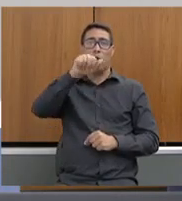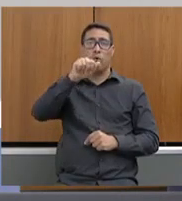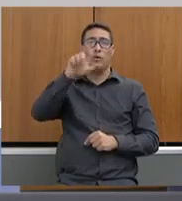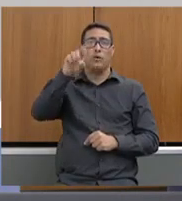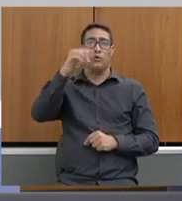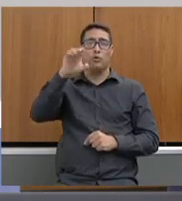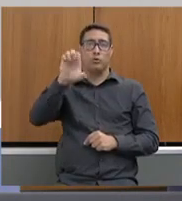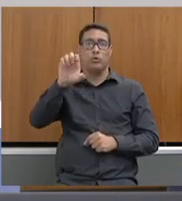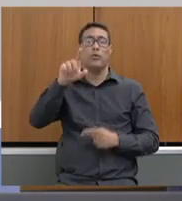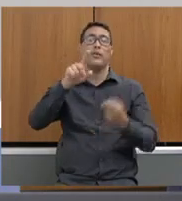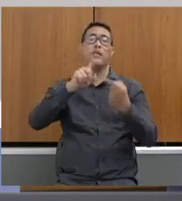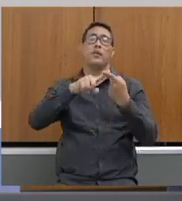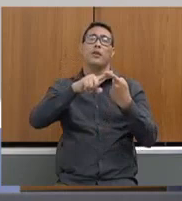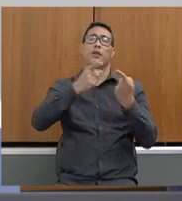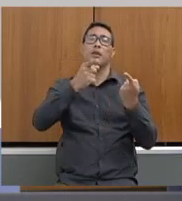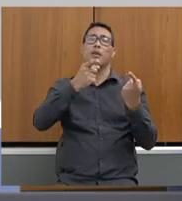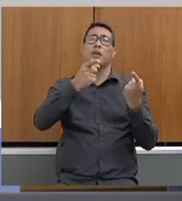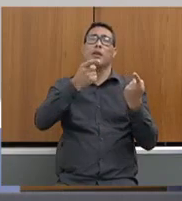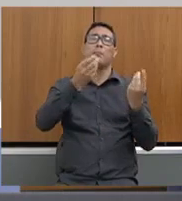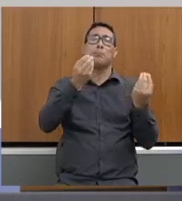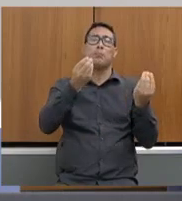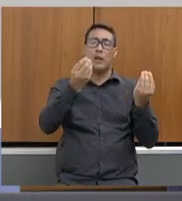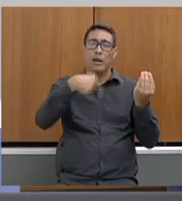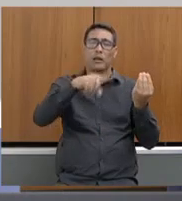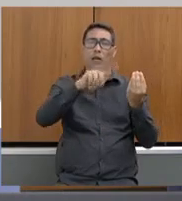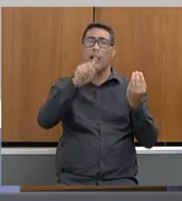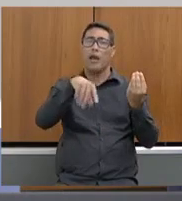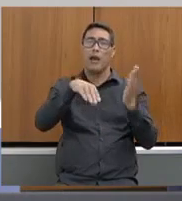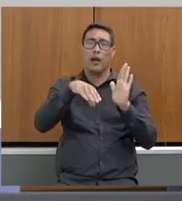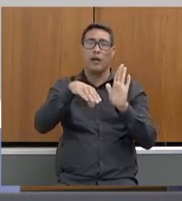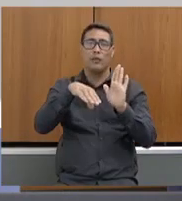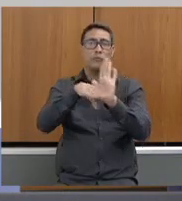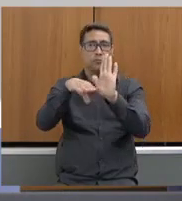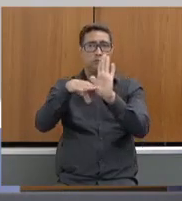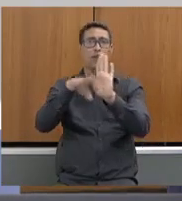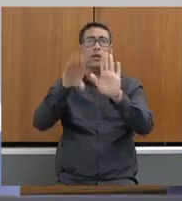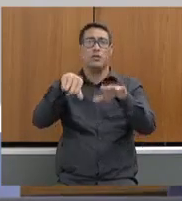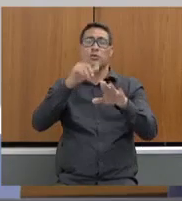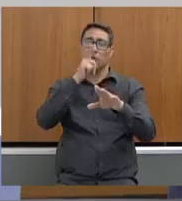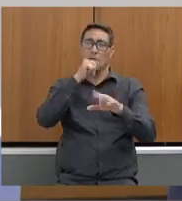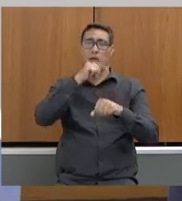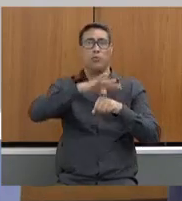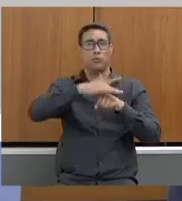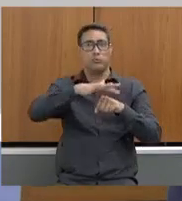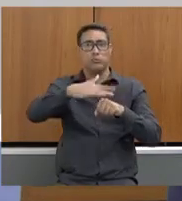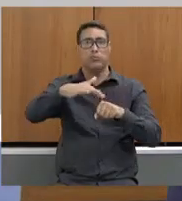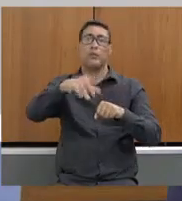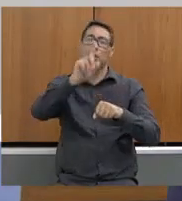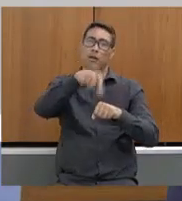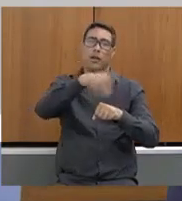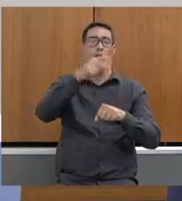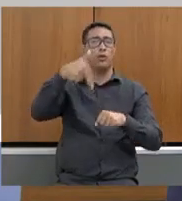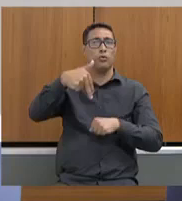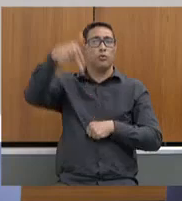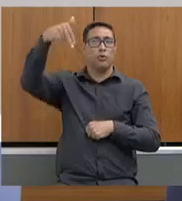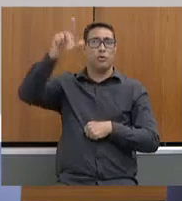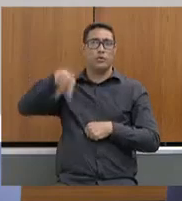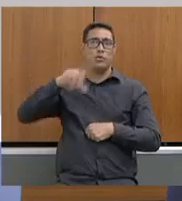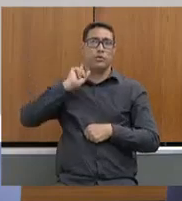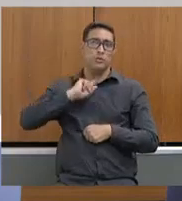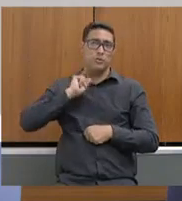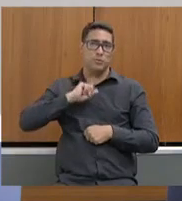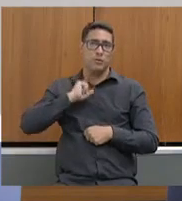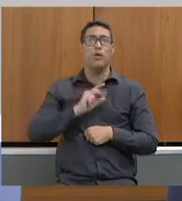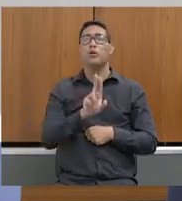Desenvolvimento Regional para abastecimento em comunidades rurais no norte de Minas, especialmente com a